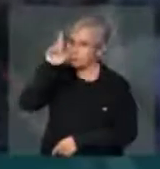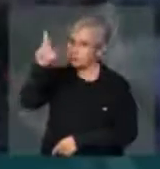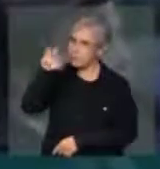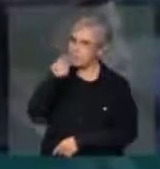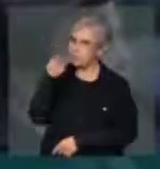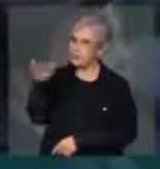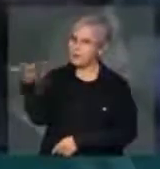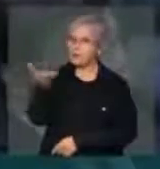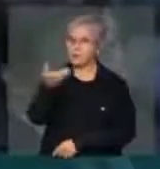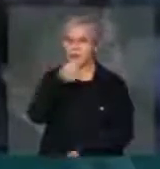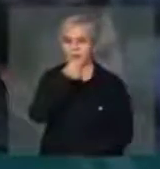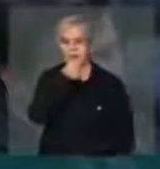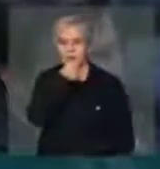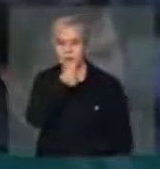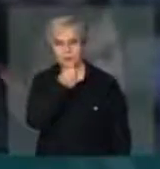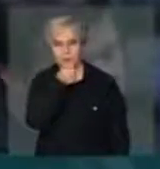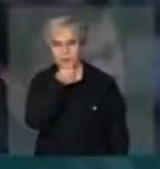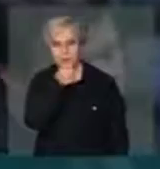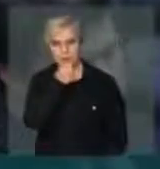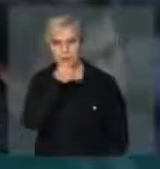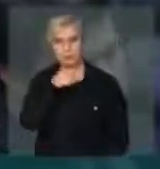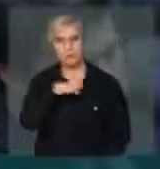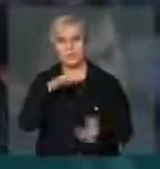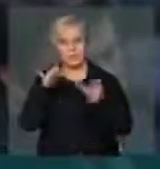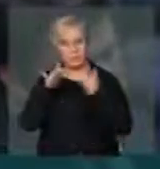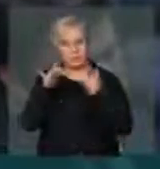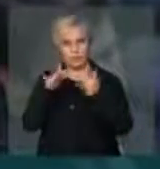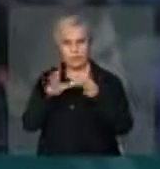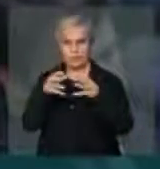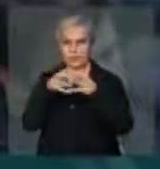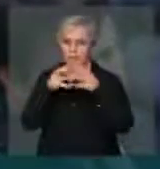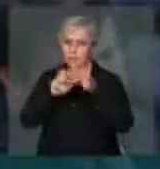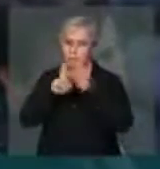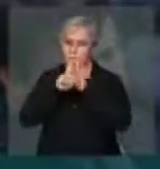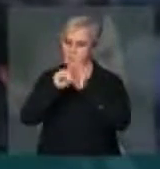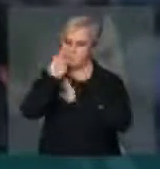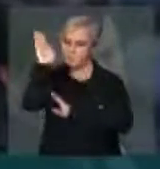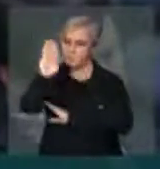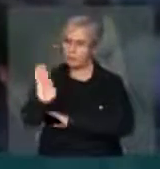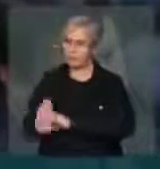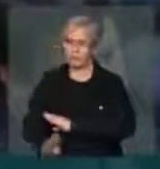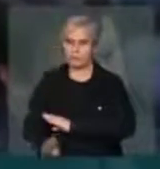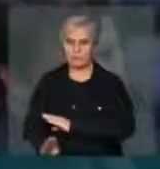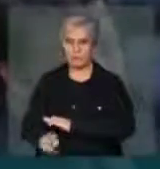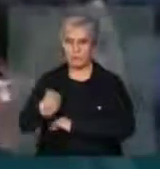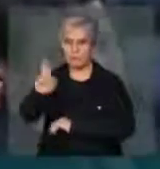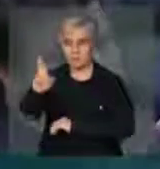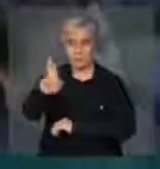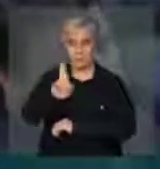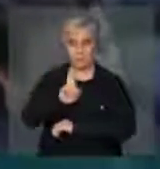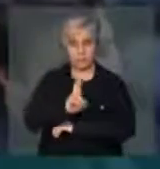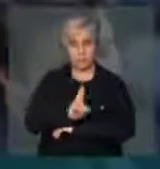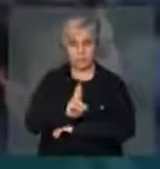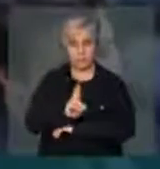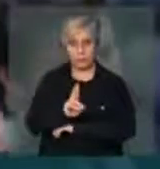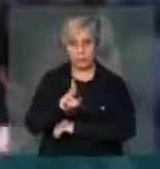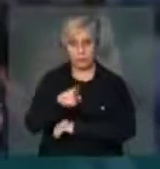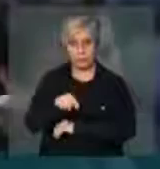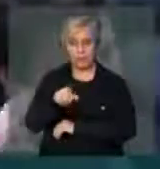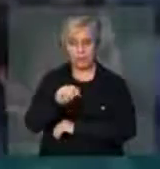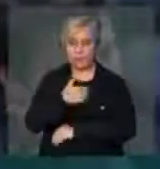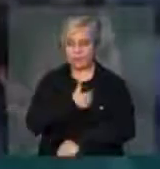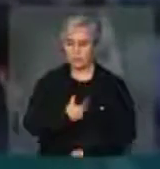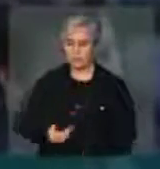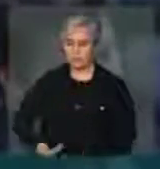afirmar no microfone que teve o contato com a representação brasileira e que a resposta dada foi que o